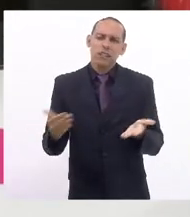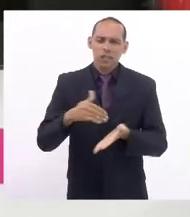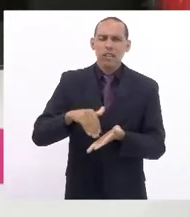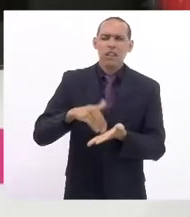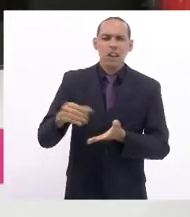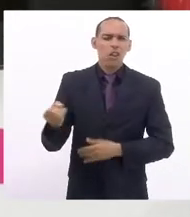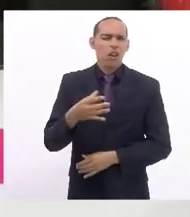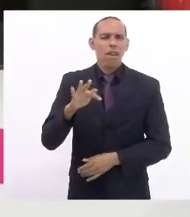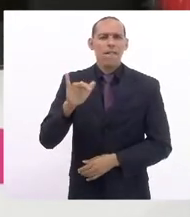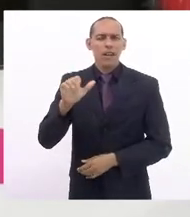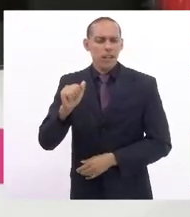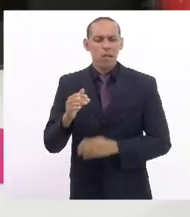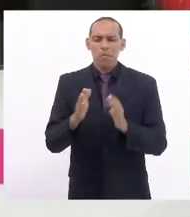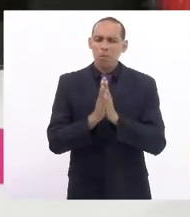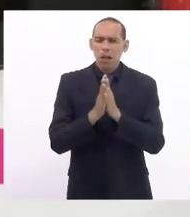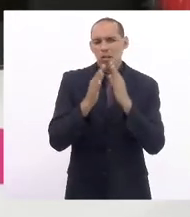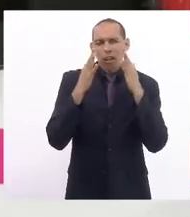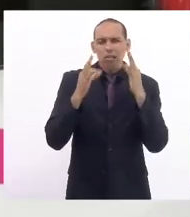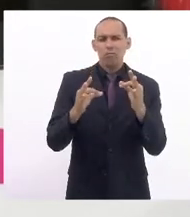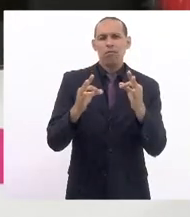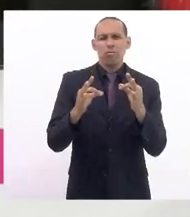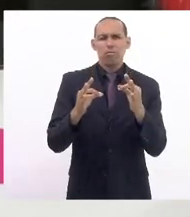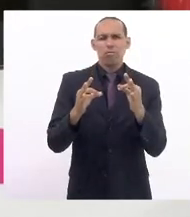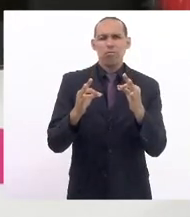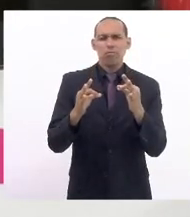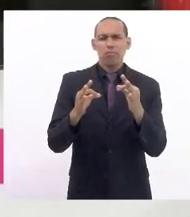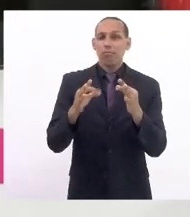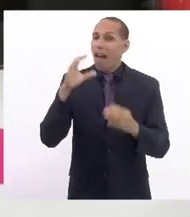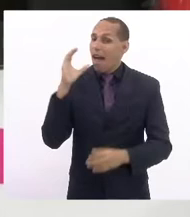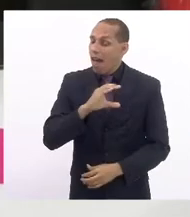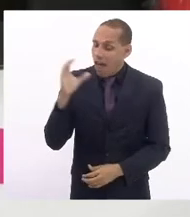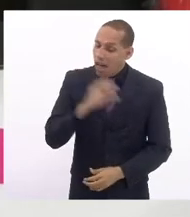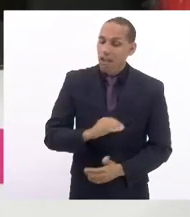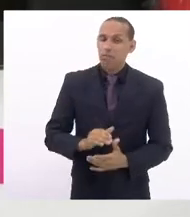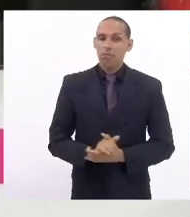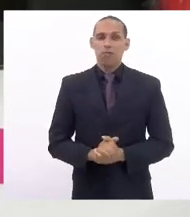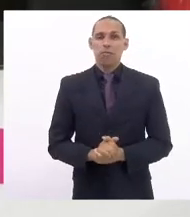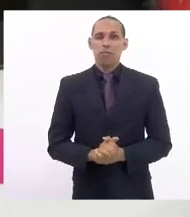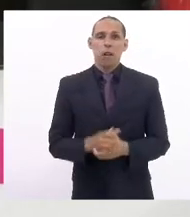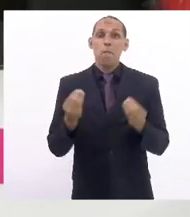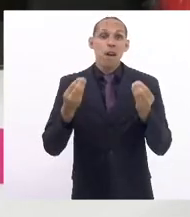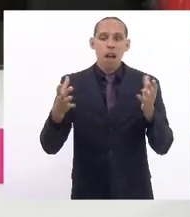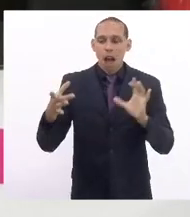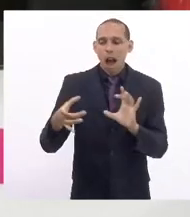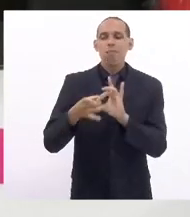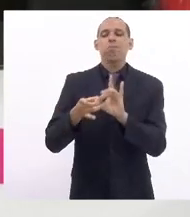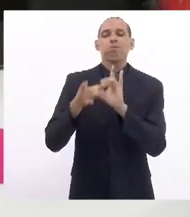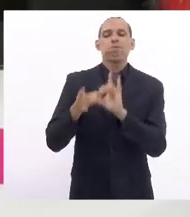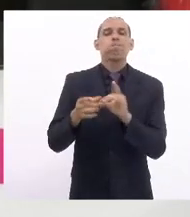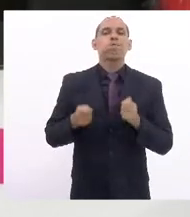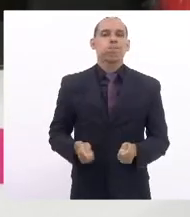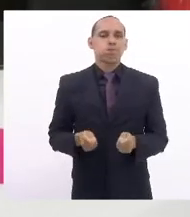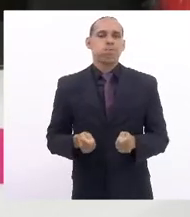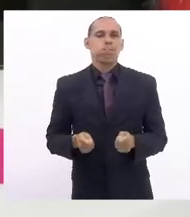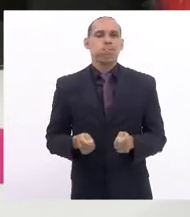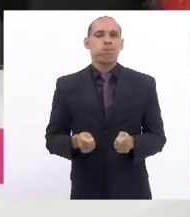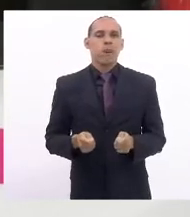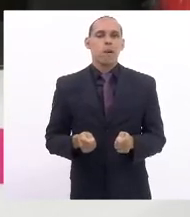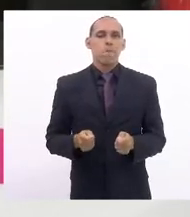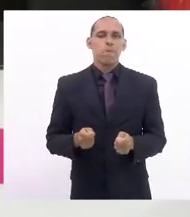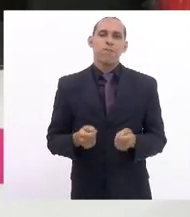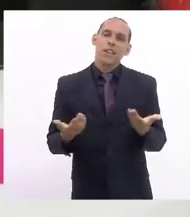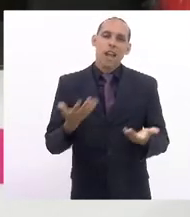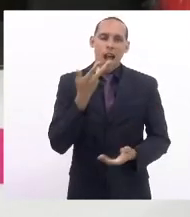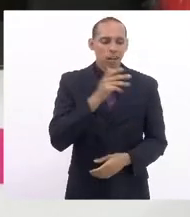FIA que fique atento e que pote o pé no acelerador para que esses convênios sejam logo firmados e que as nossas